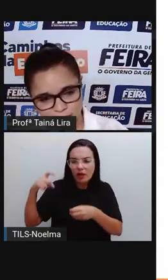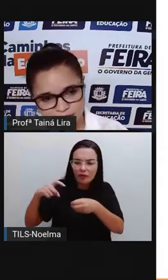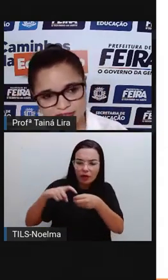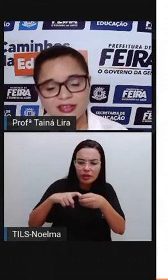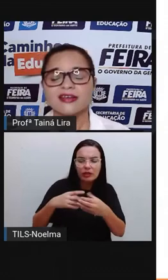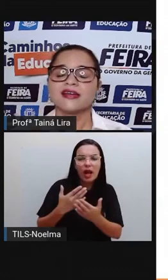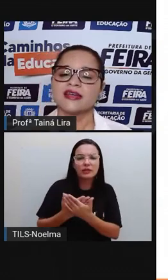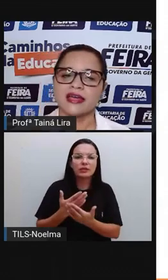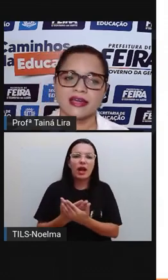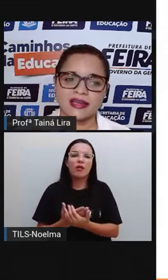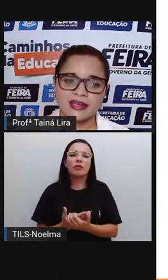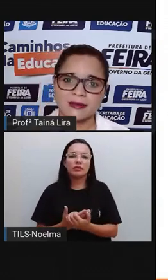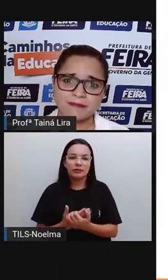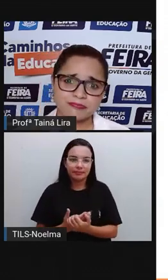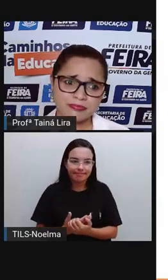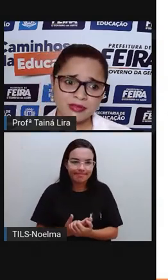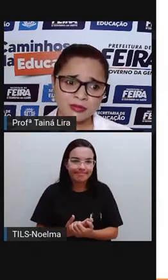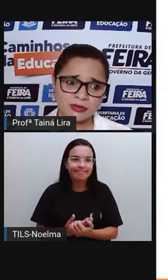das aulas.